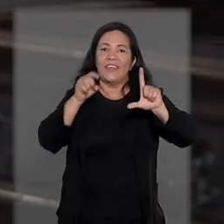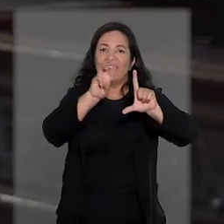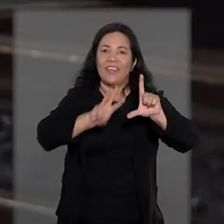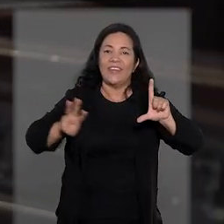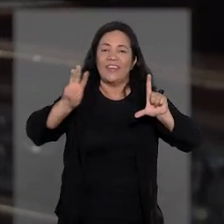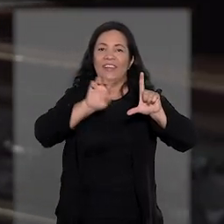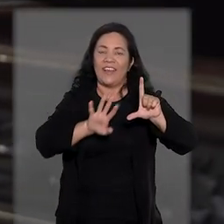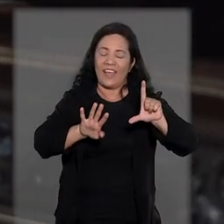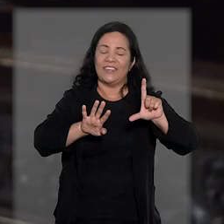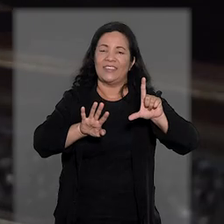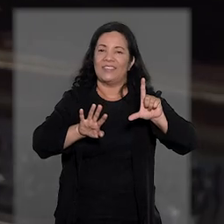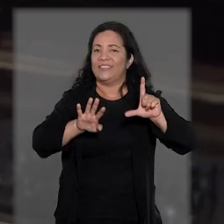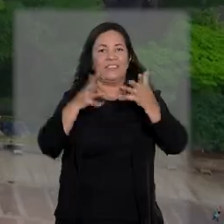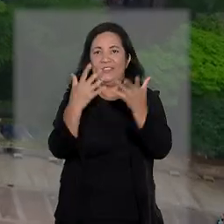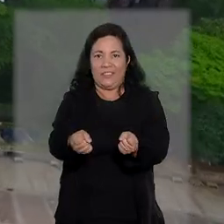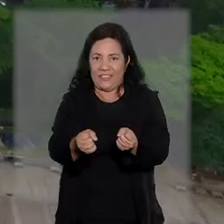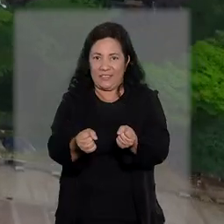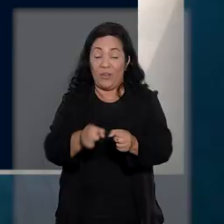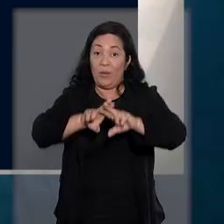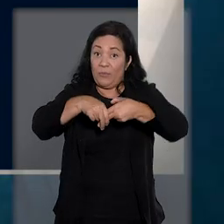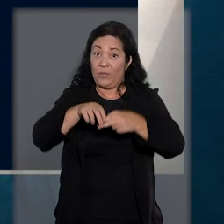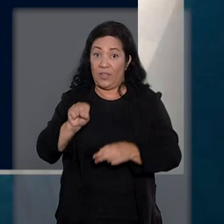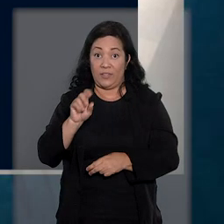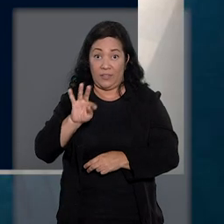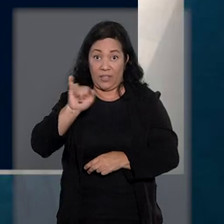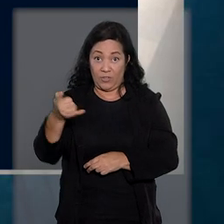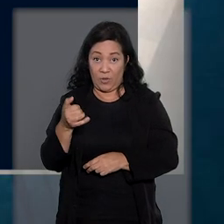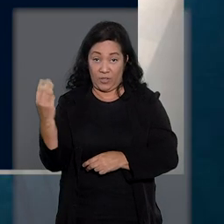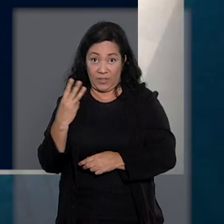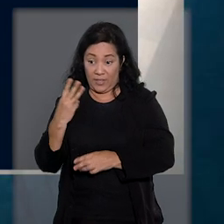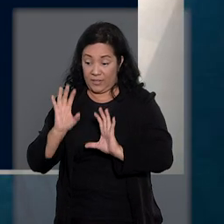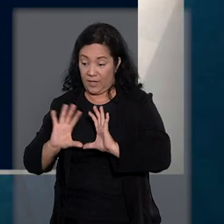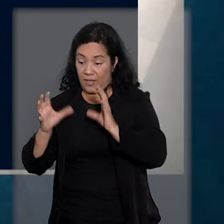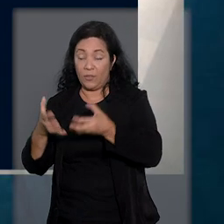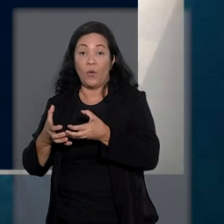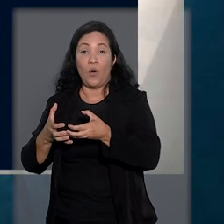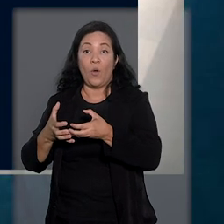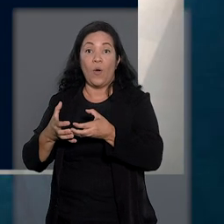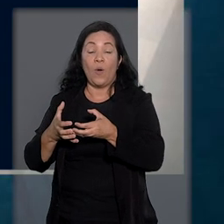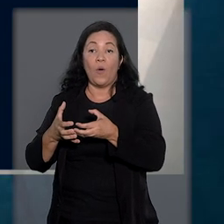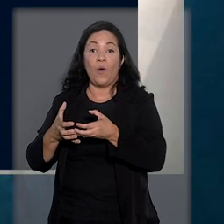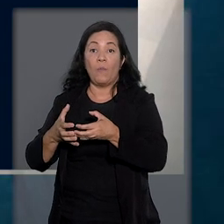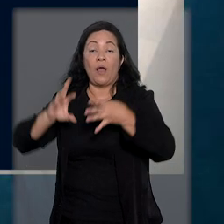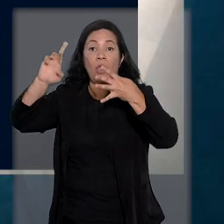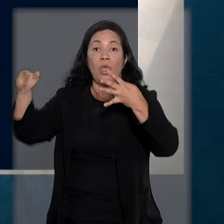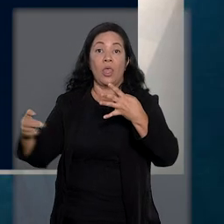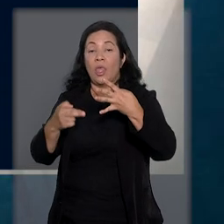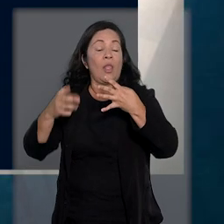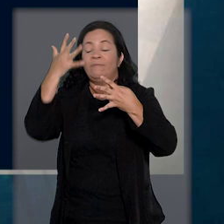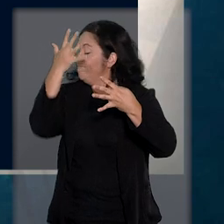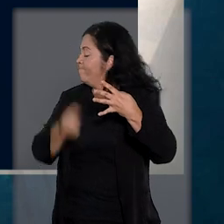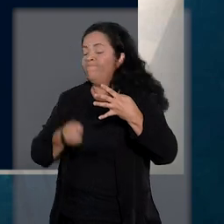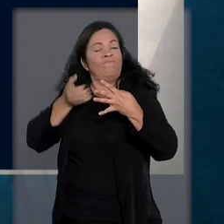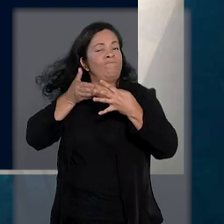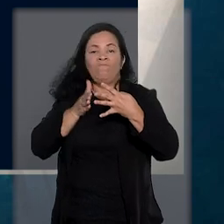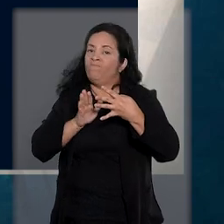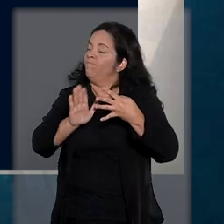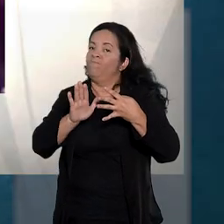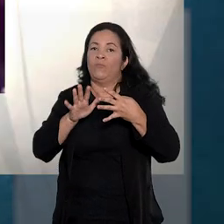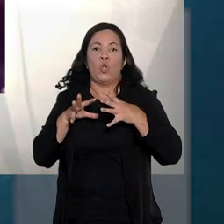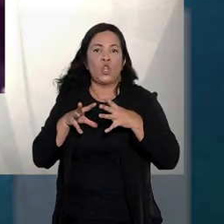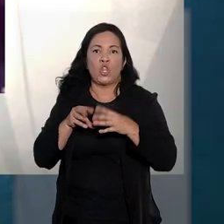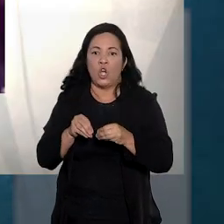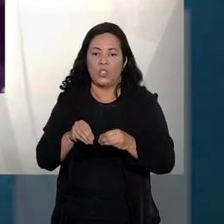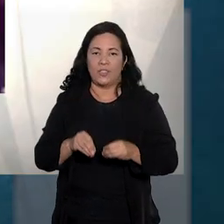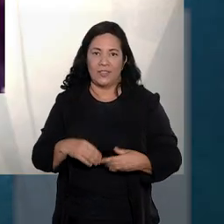reconvenção apresentada pela intermediadora. No STJ, a terceira turma, por unanimidade, negou provimento ao Recurso Especial.